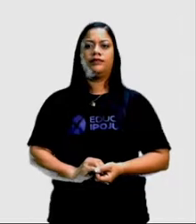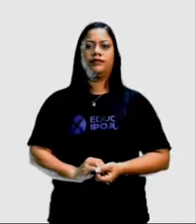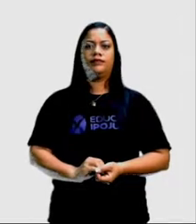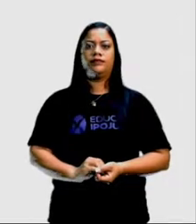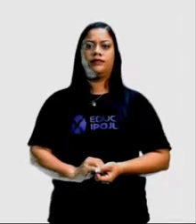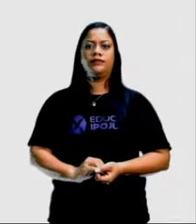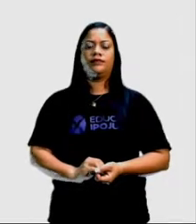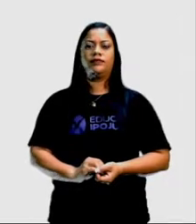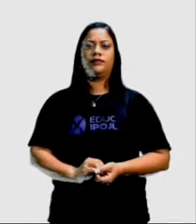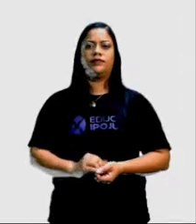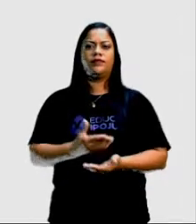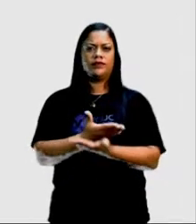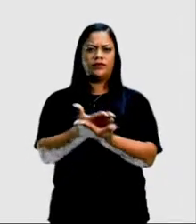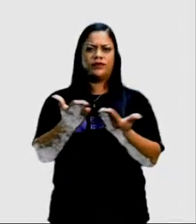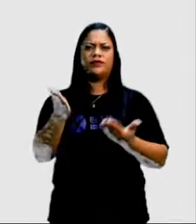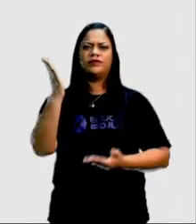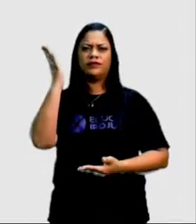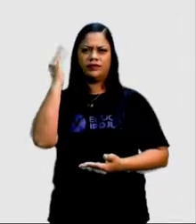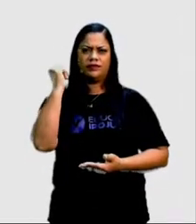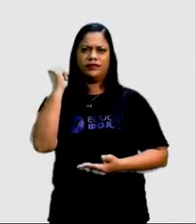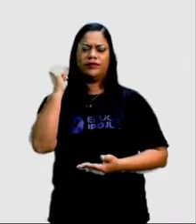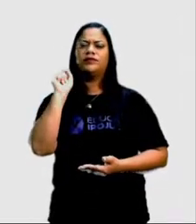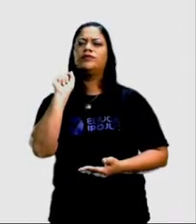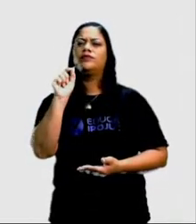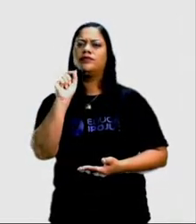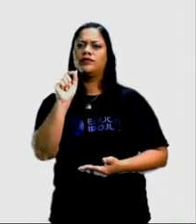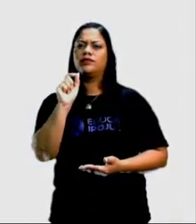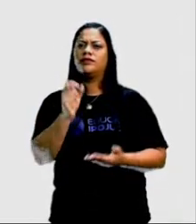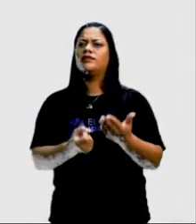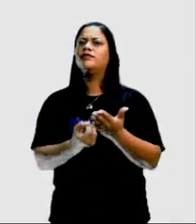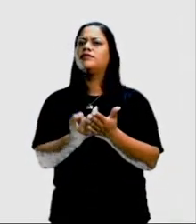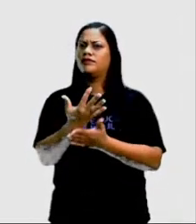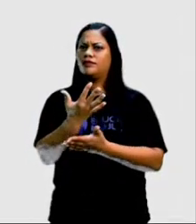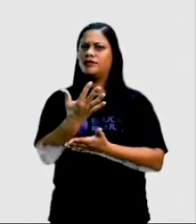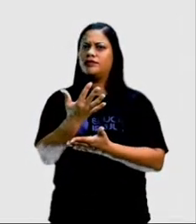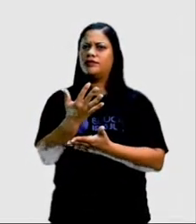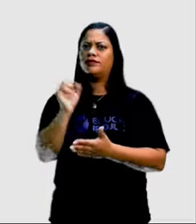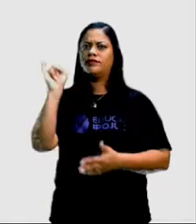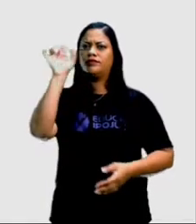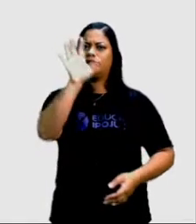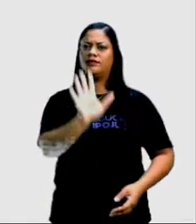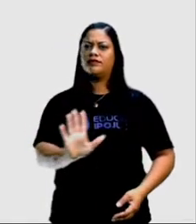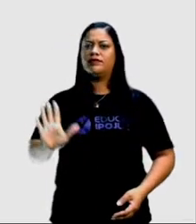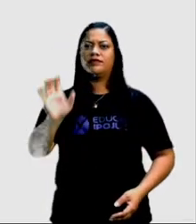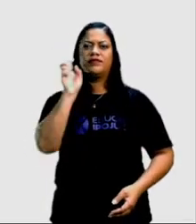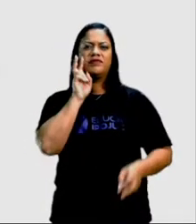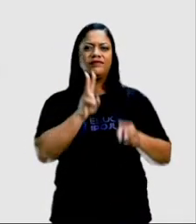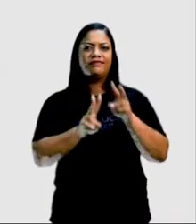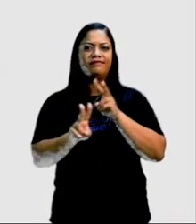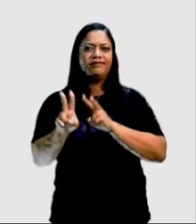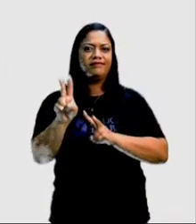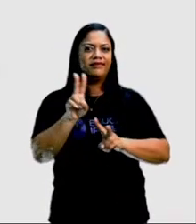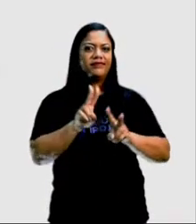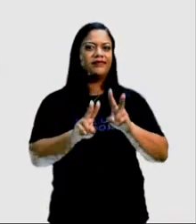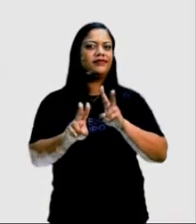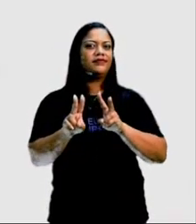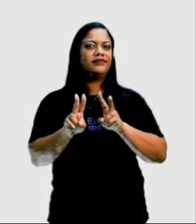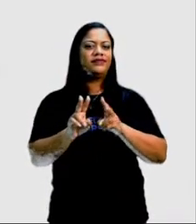Então, vocês conseguem identificar o que realmente está acontecendo naquela imagem que a gente analisou agora?